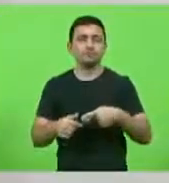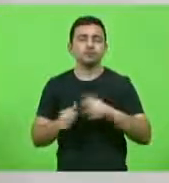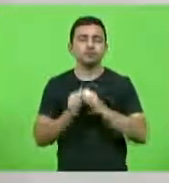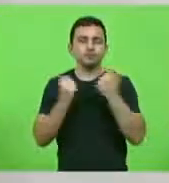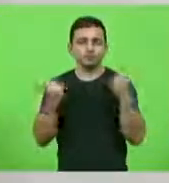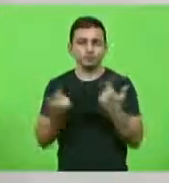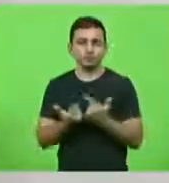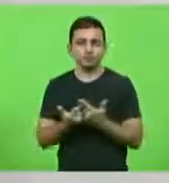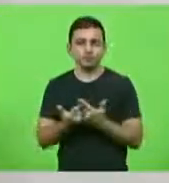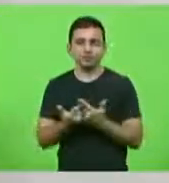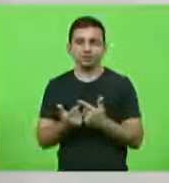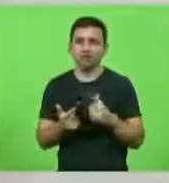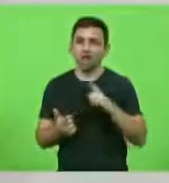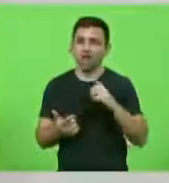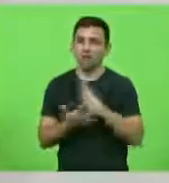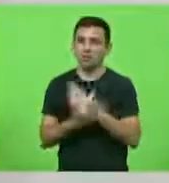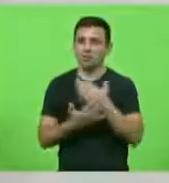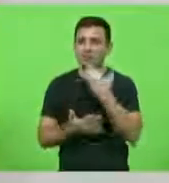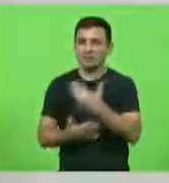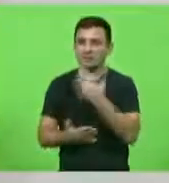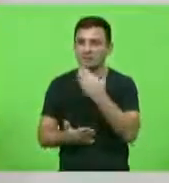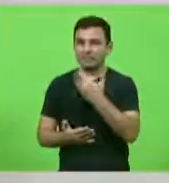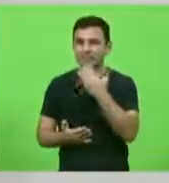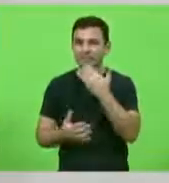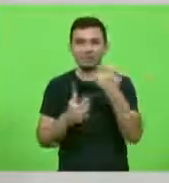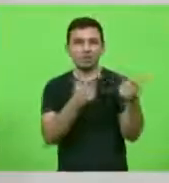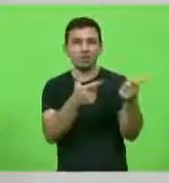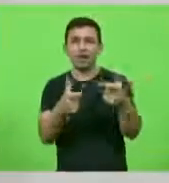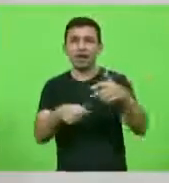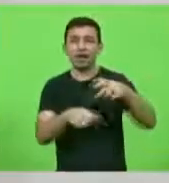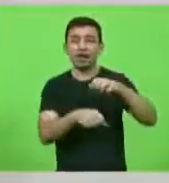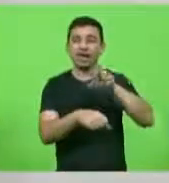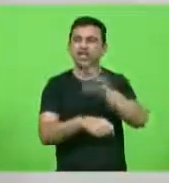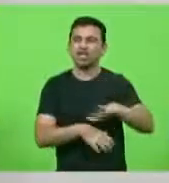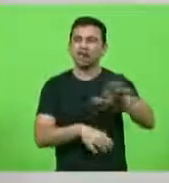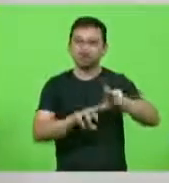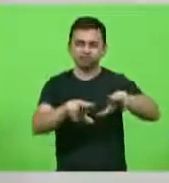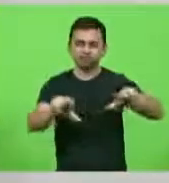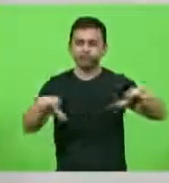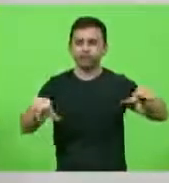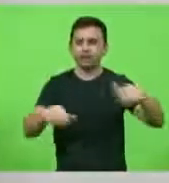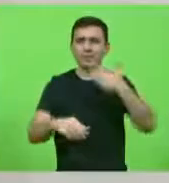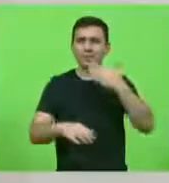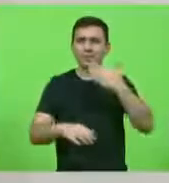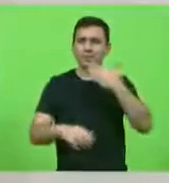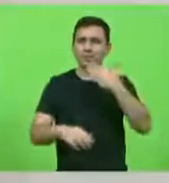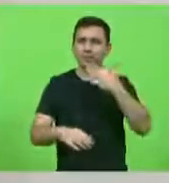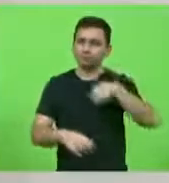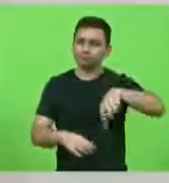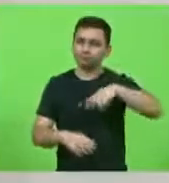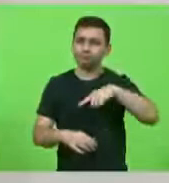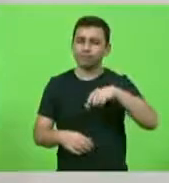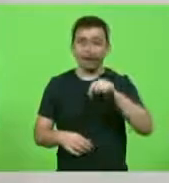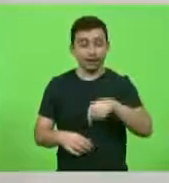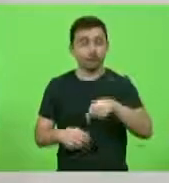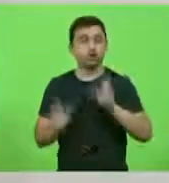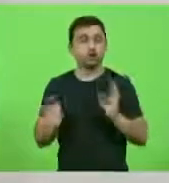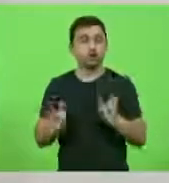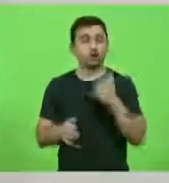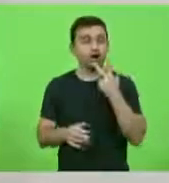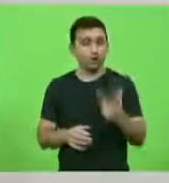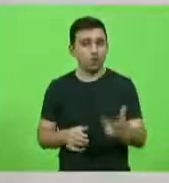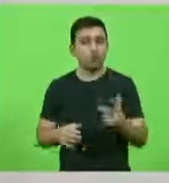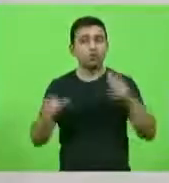demandas que nos chegam de todas as regiões do Estado. nós falamos muito aqui na semana que passou da